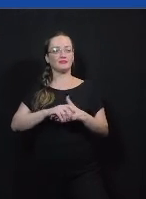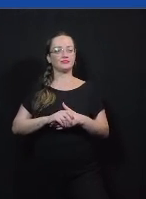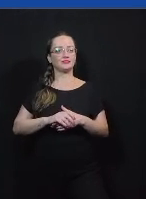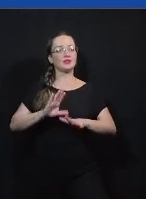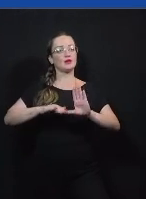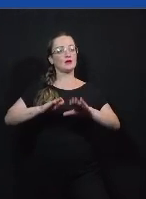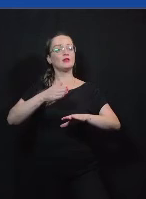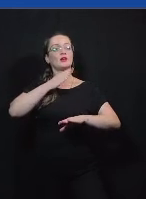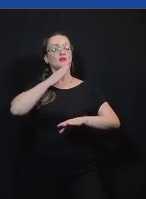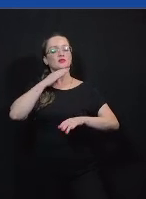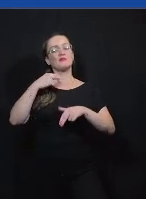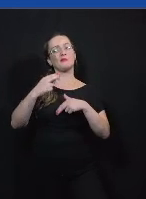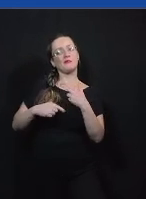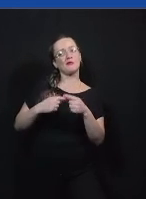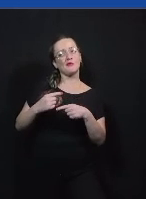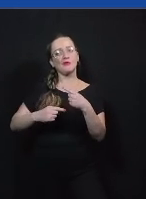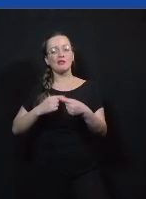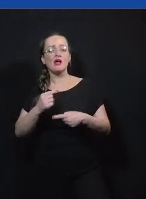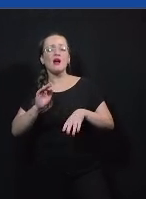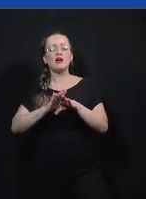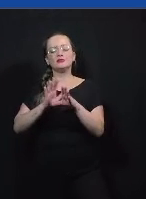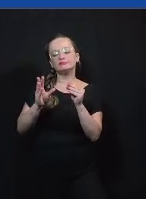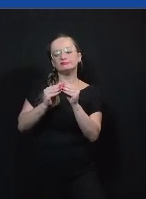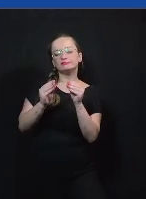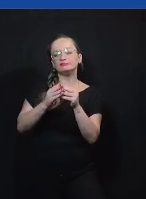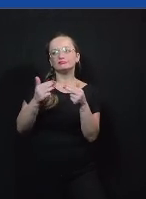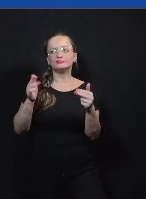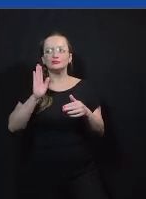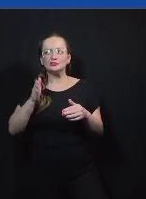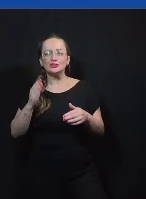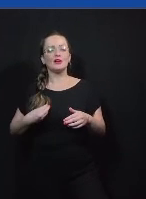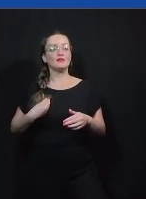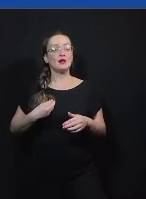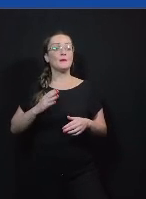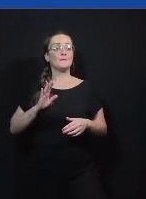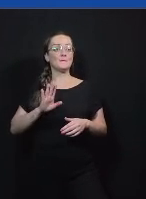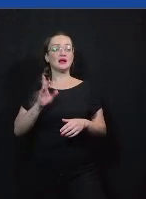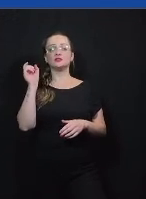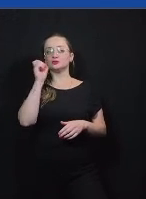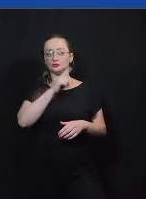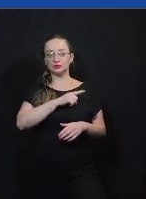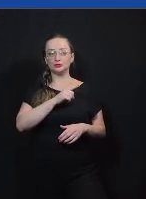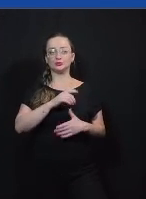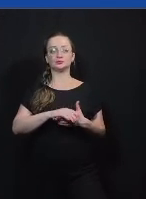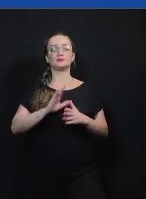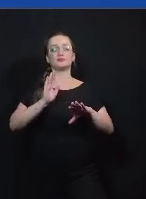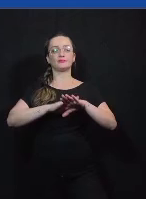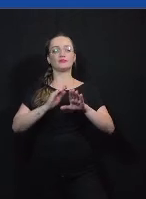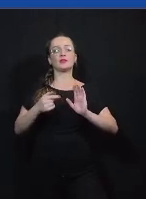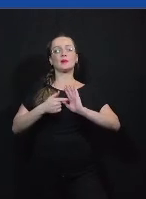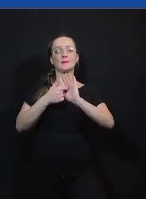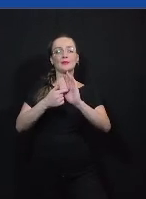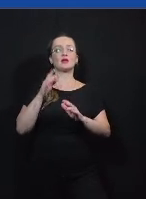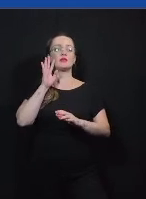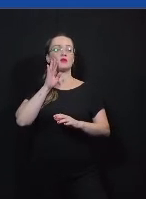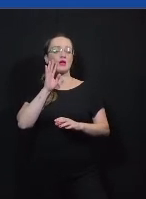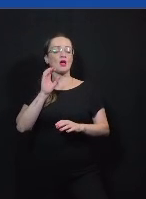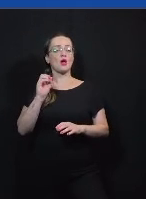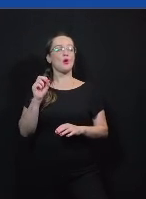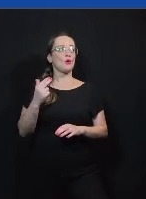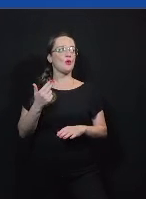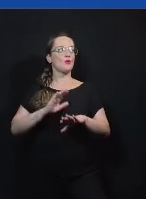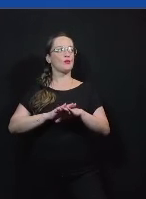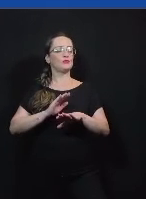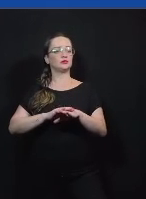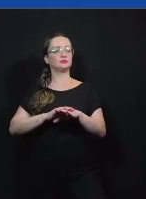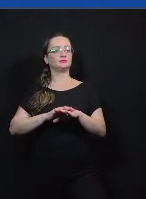consigam enrolar ou fazer alguma associação com que vocês viveram mas vai ser bem difícil vocês fazerem uma apresentação legal ou vocês fazerem uma